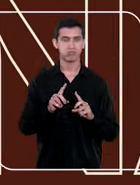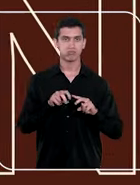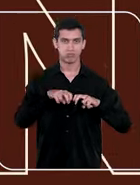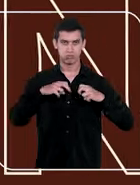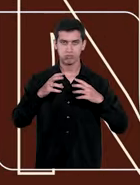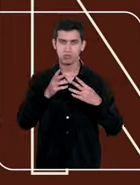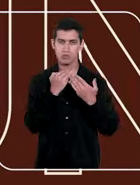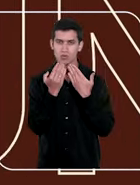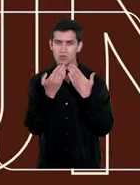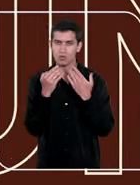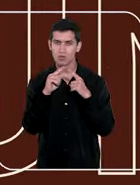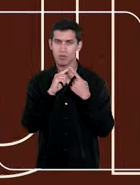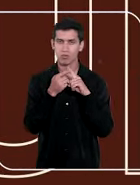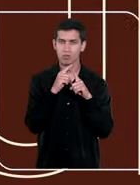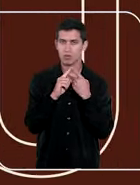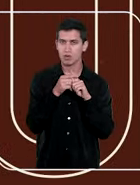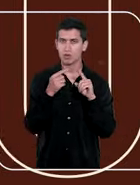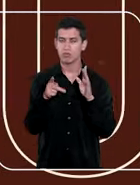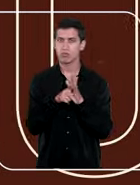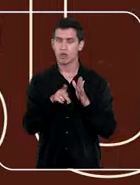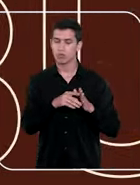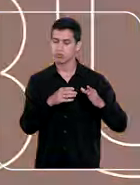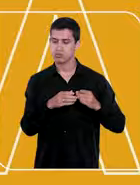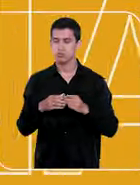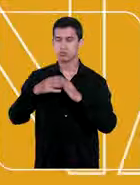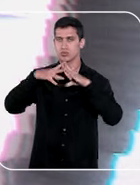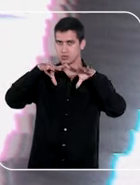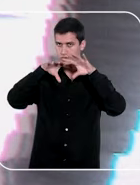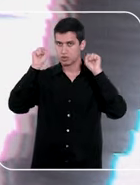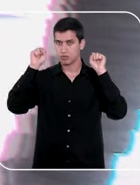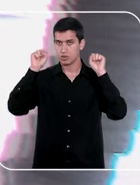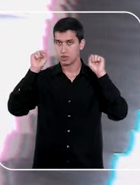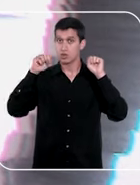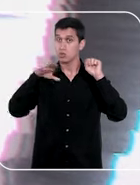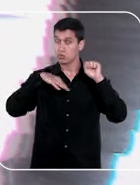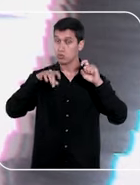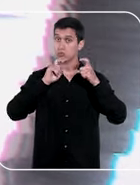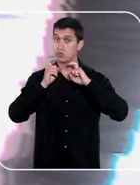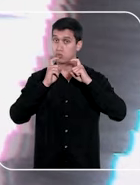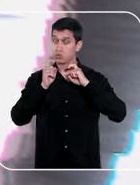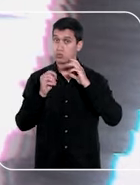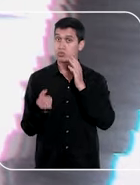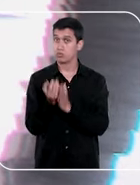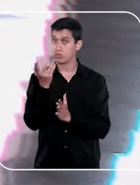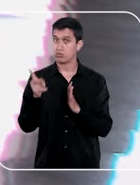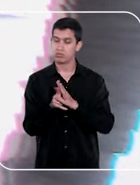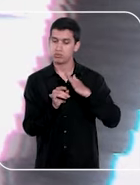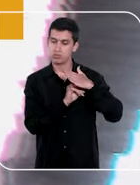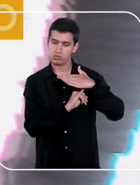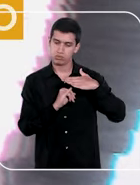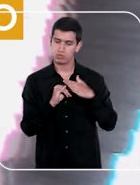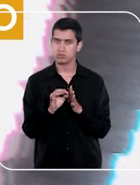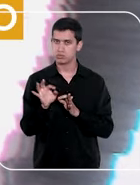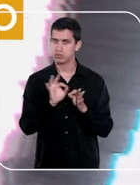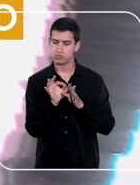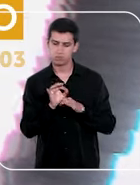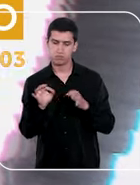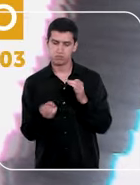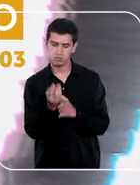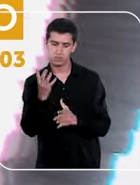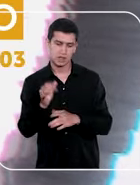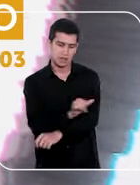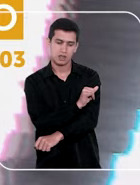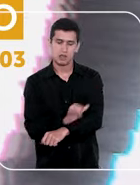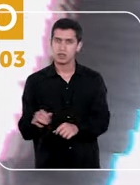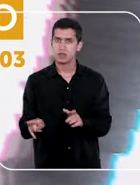elaboração do planejamento das unidades do tribunal. As reuniões resultaram na instituição do Comitê de Planejamento Estratégico